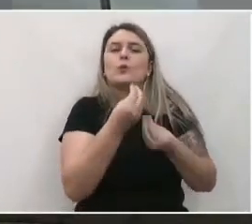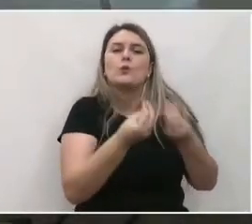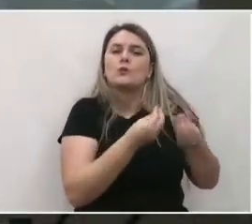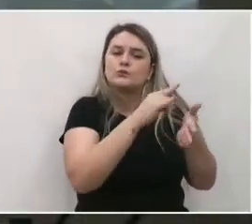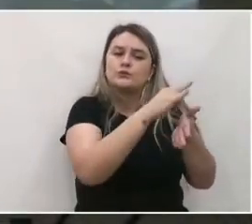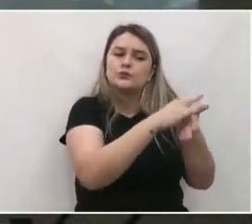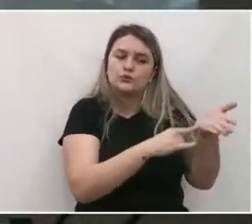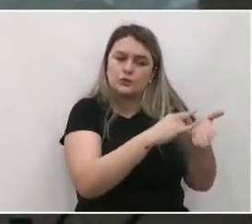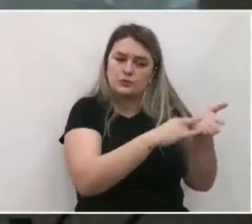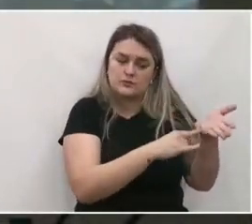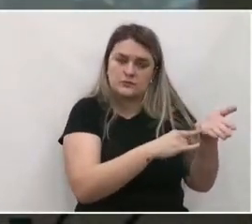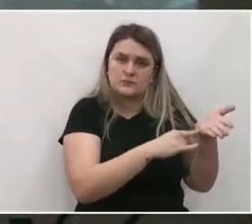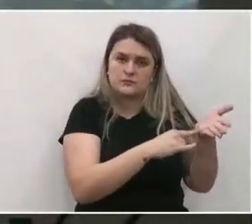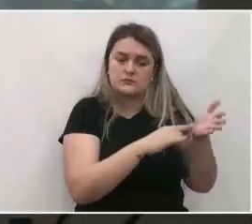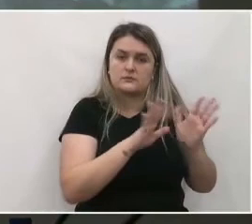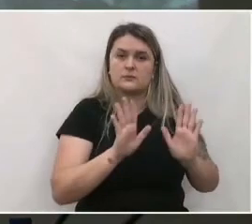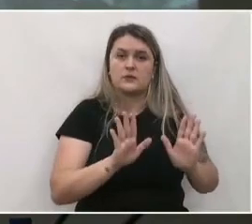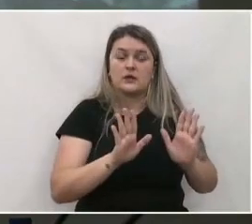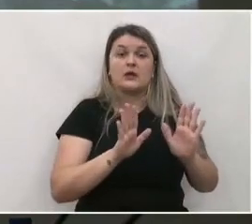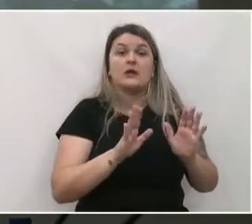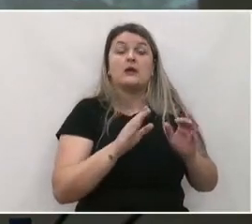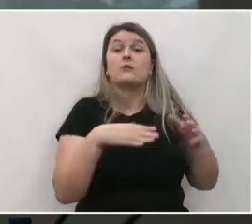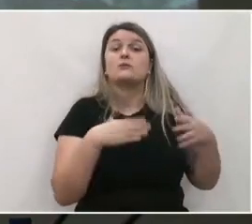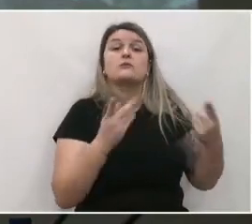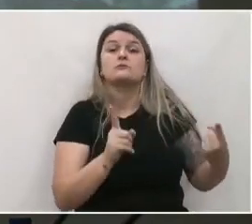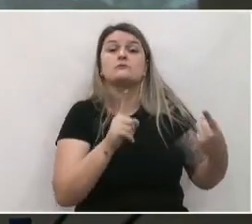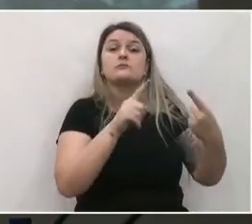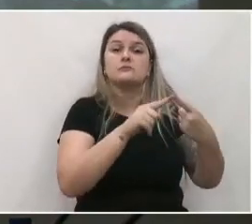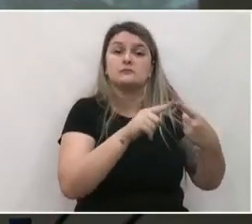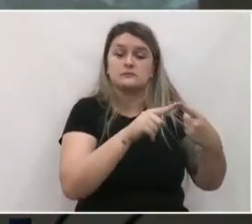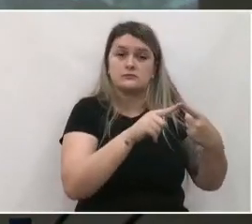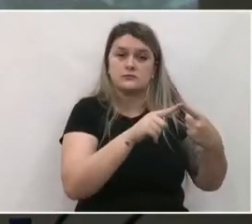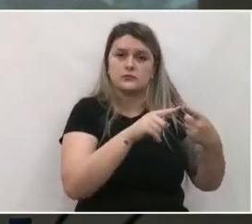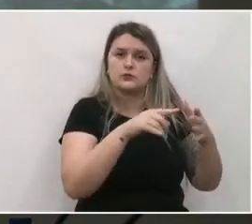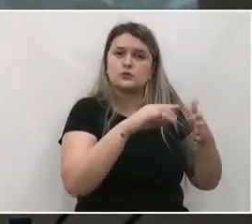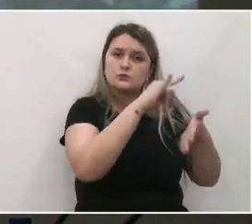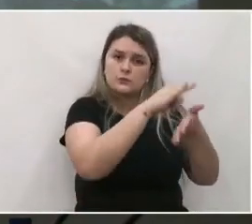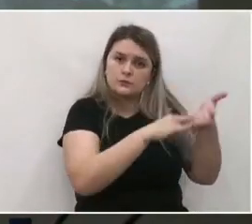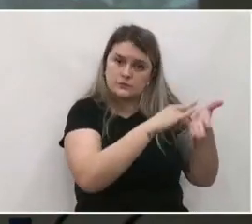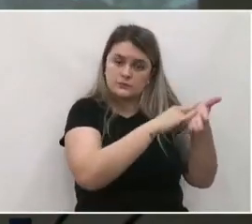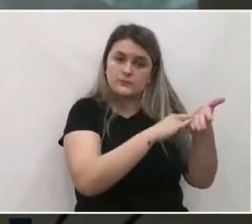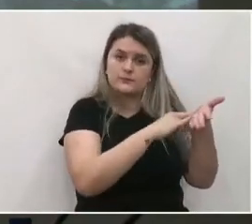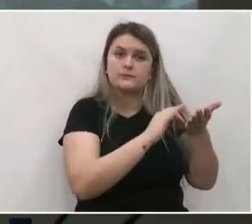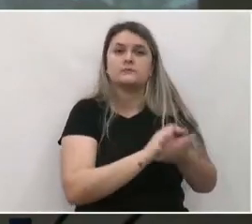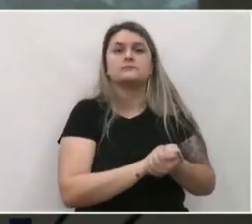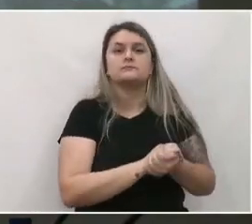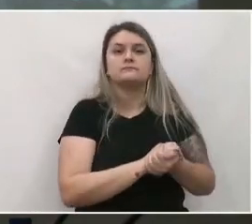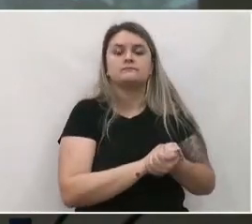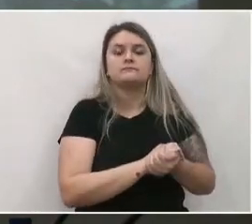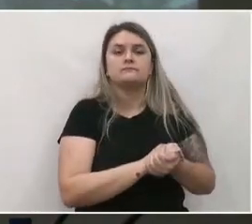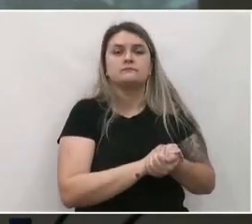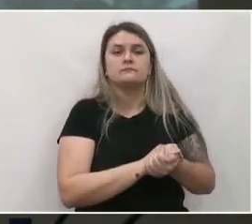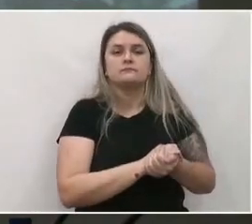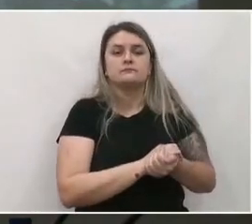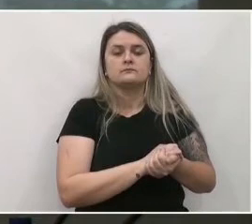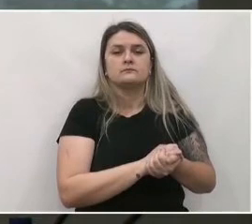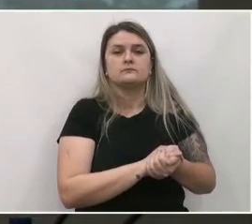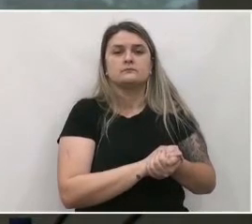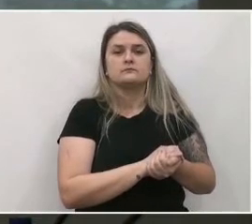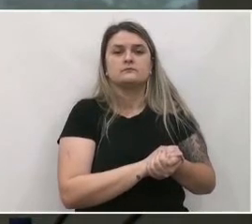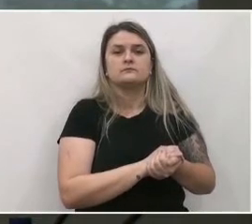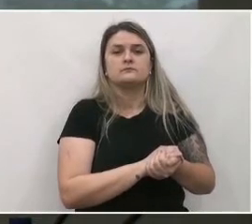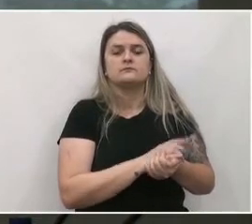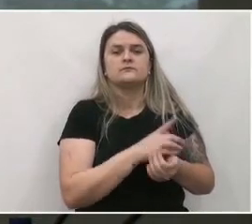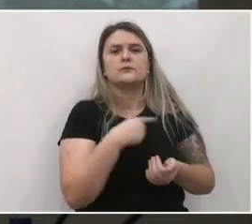inicialmente... Desculpe, antes. Sobre os objetivos do Plano Diretor. Nós temos